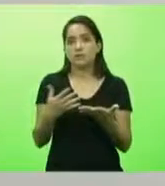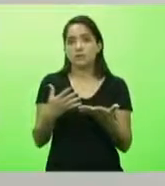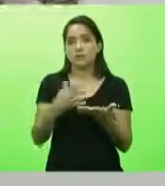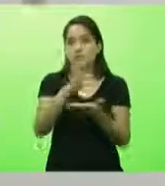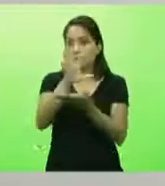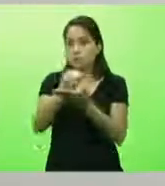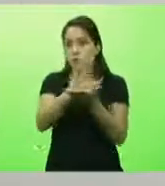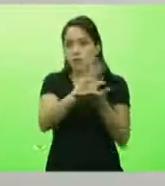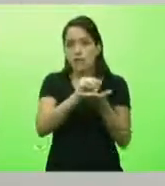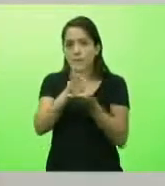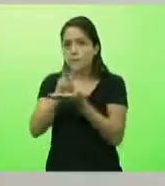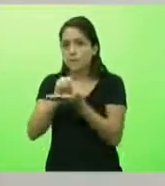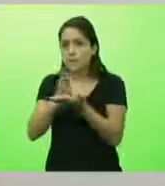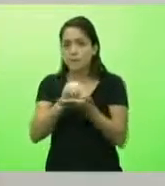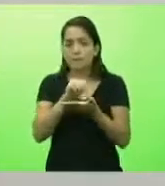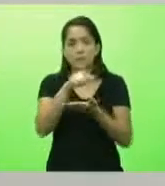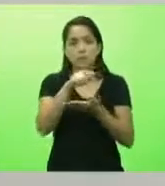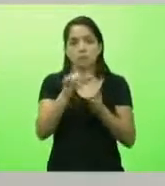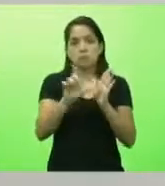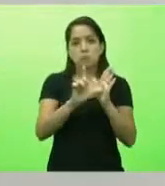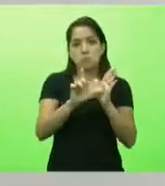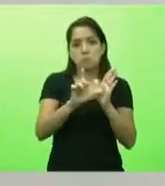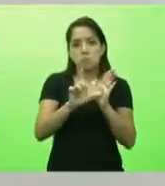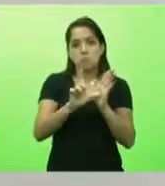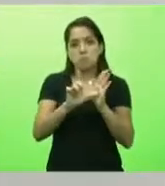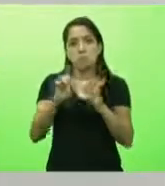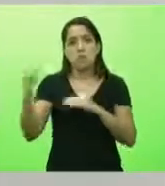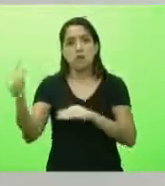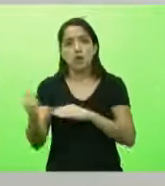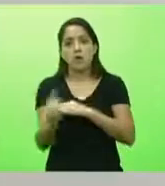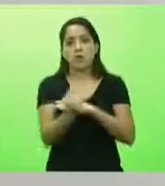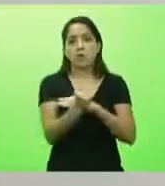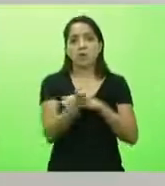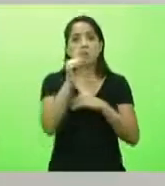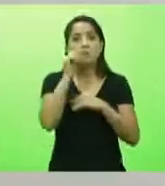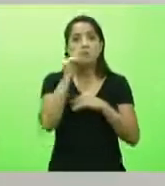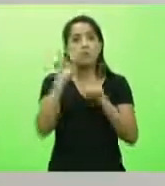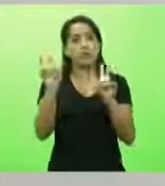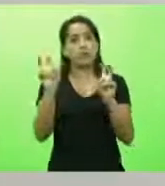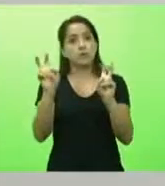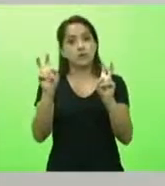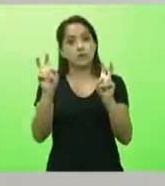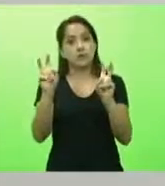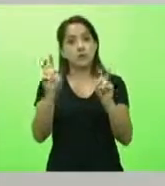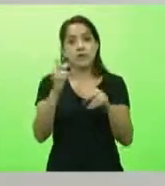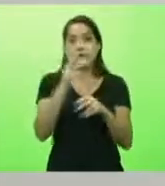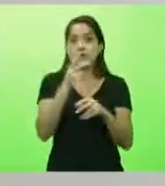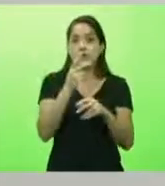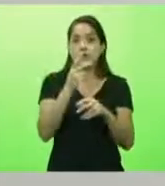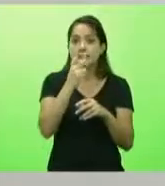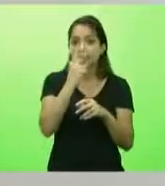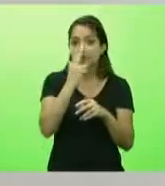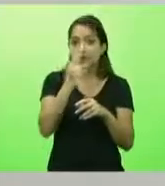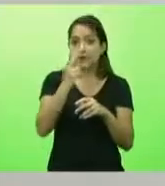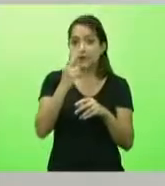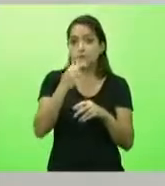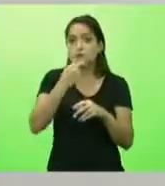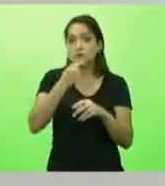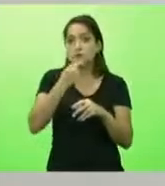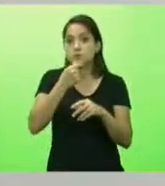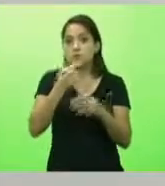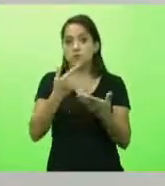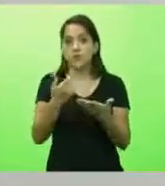você está lá na sua loja, entra lá uma mulher, que parece o zagueiro do Barcelona, você não pode